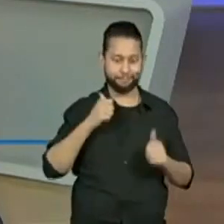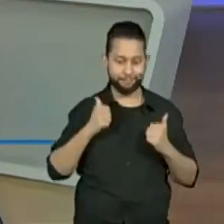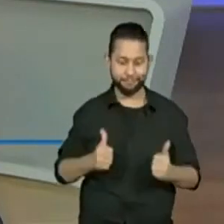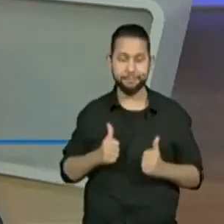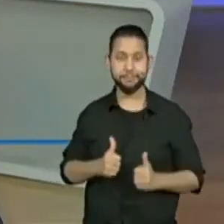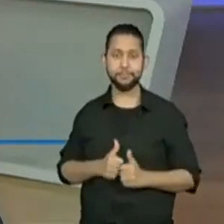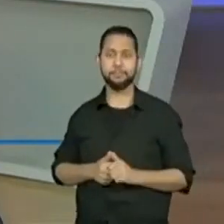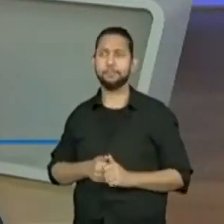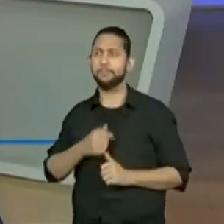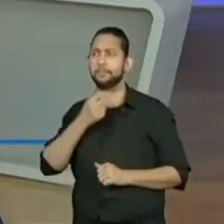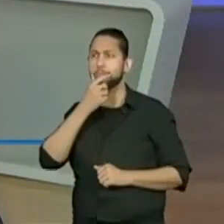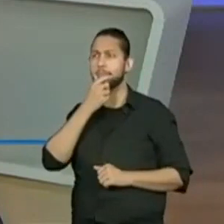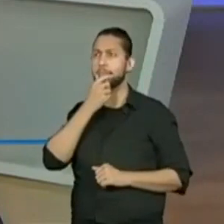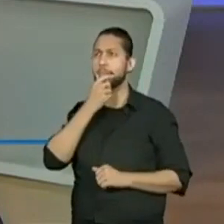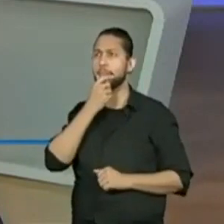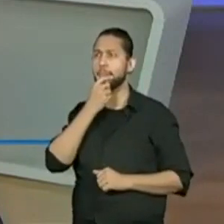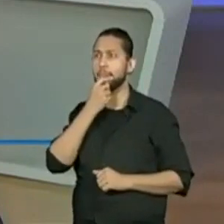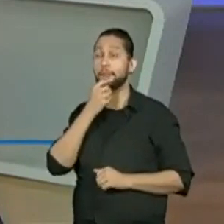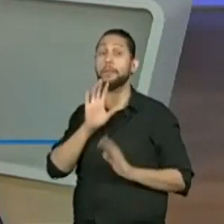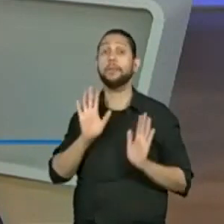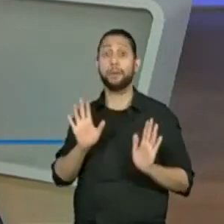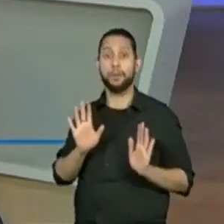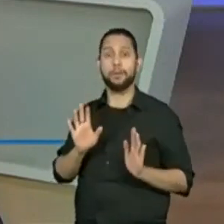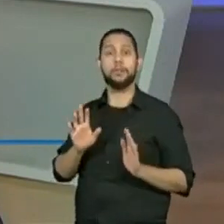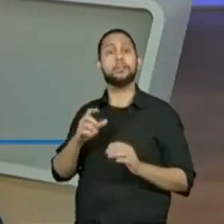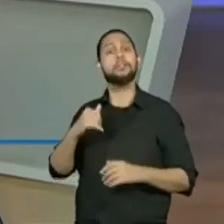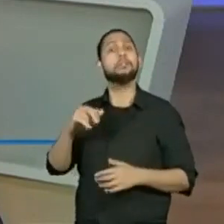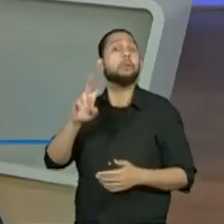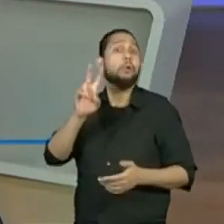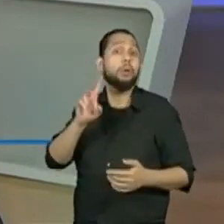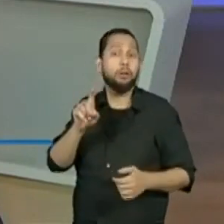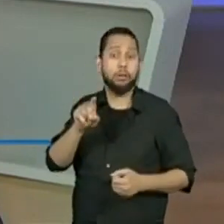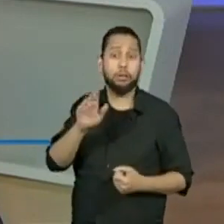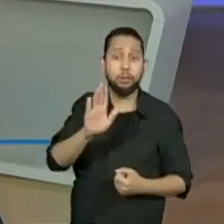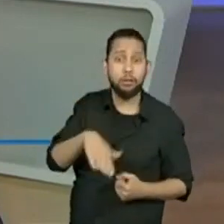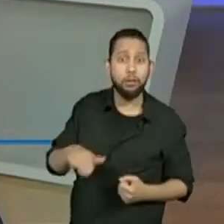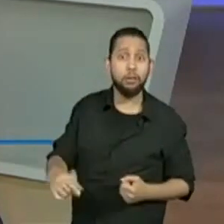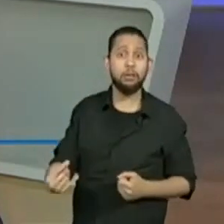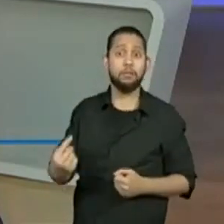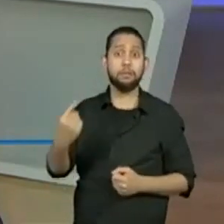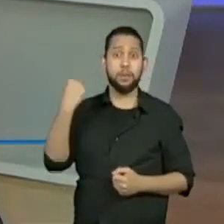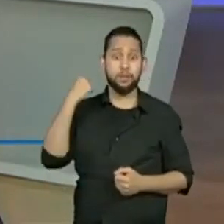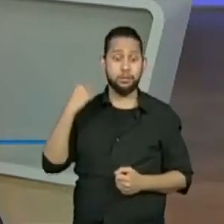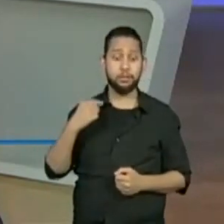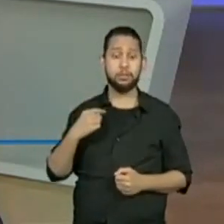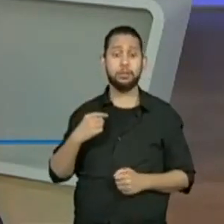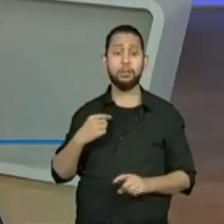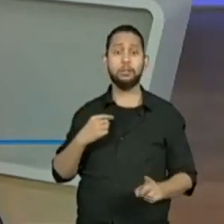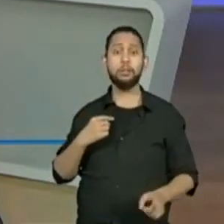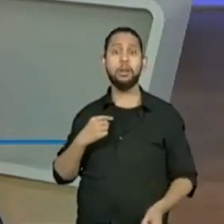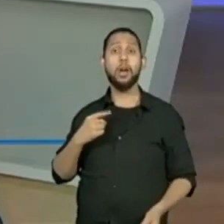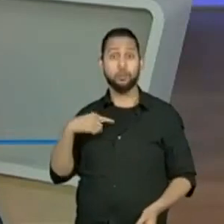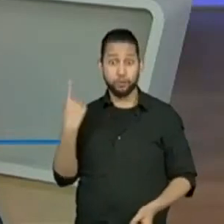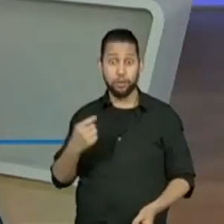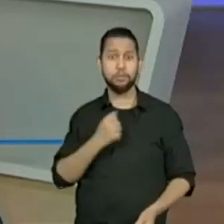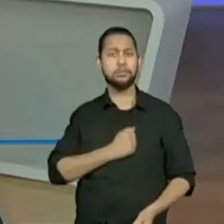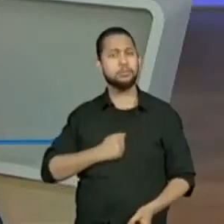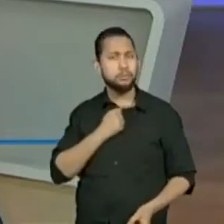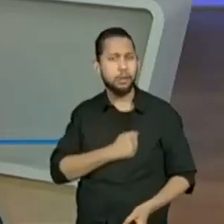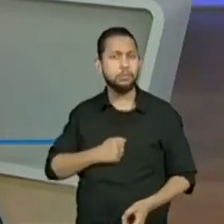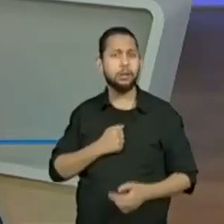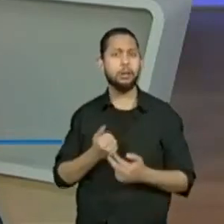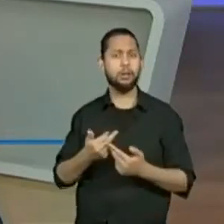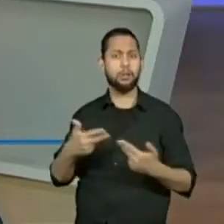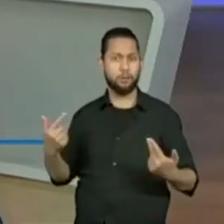Ah, o pessoal já colocou. A questão da infância, a questão do saudosismo. Tudo que vocês me falaram de